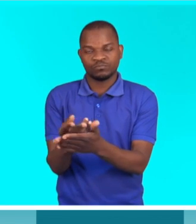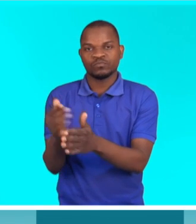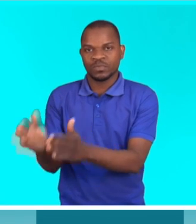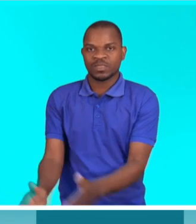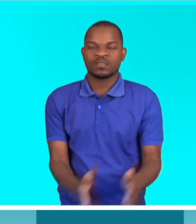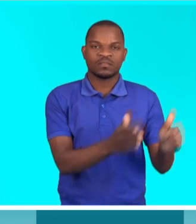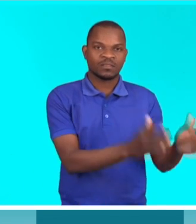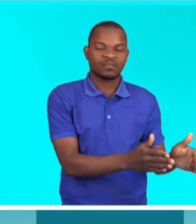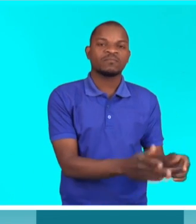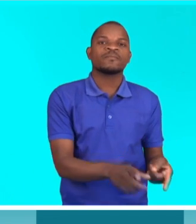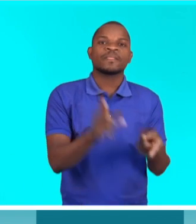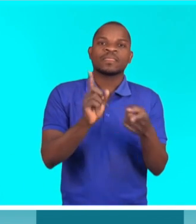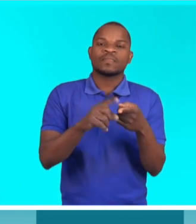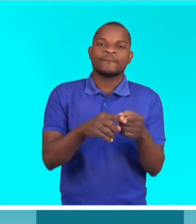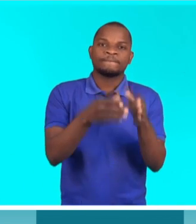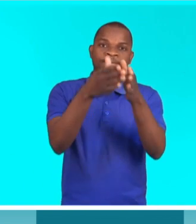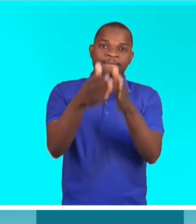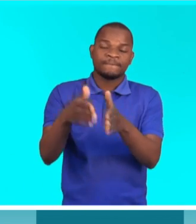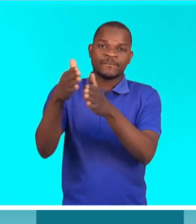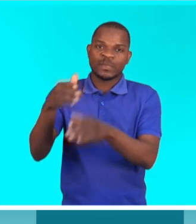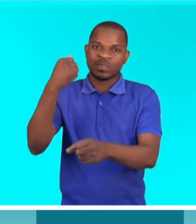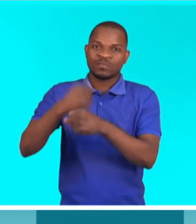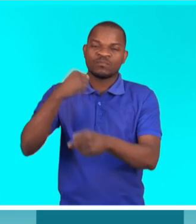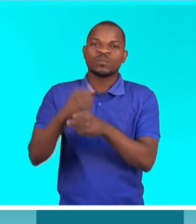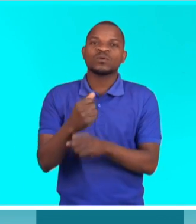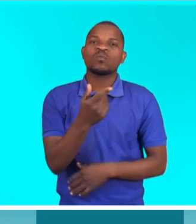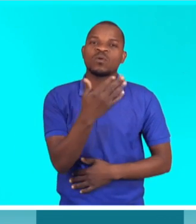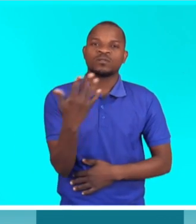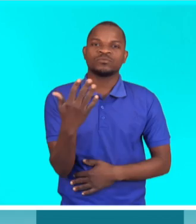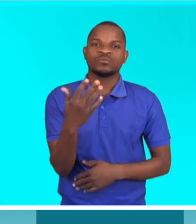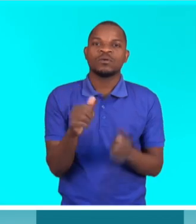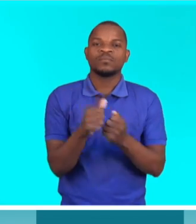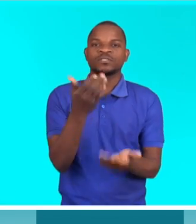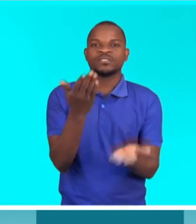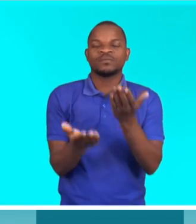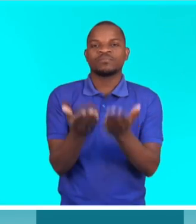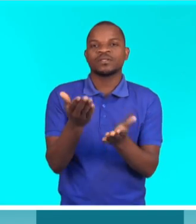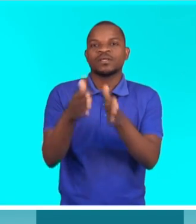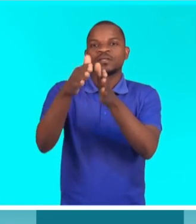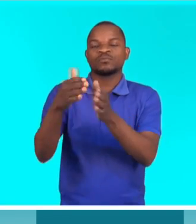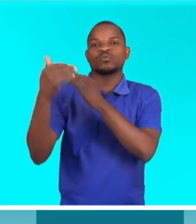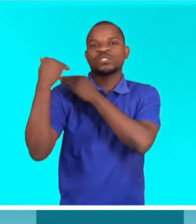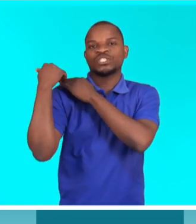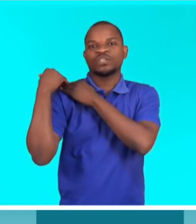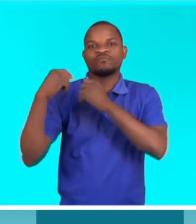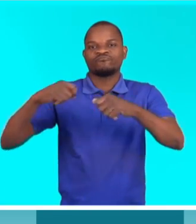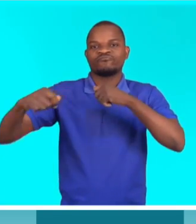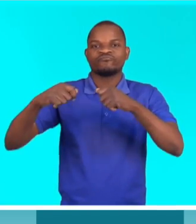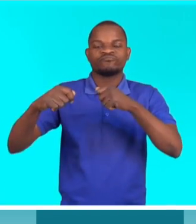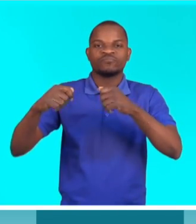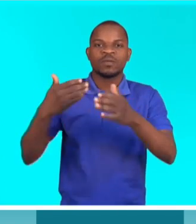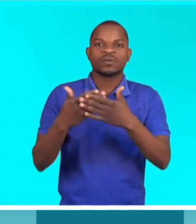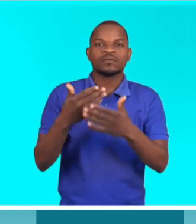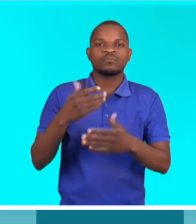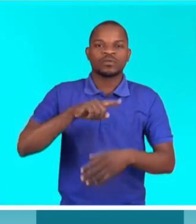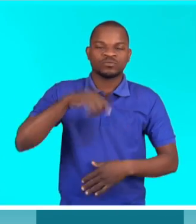são? Isso é já por parte dos vossos chefes administrativos que nos enviam as escalas para nós sabermos quantos trabalhadores